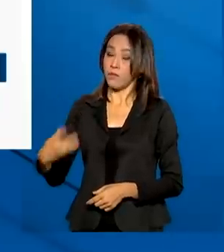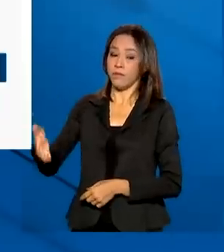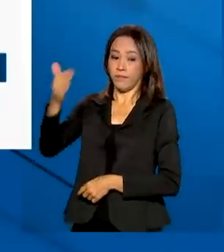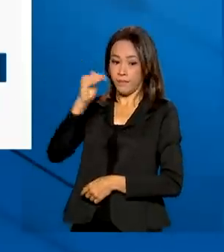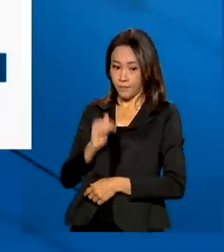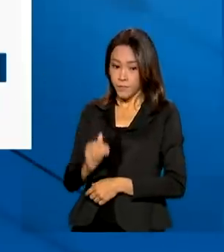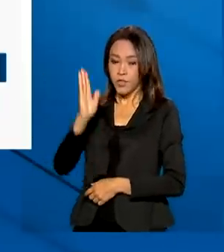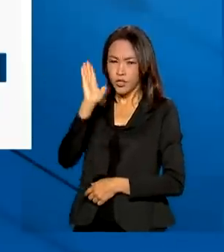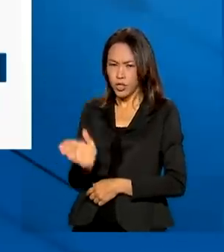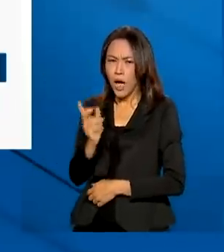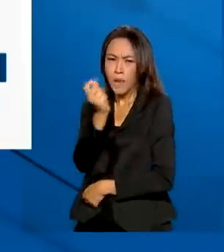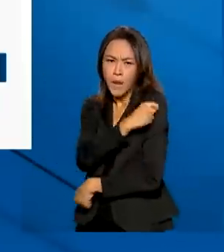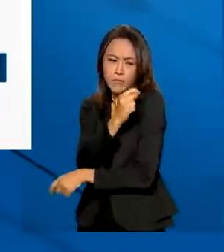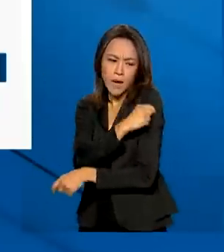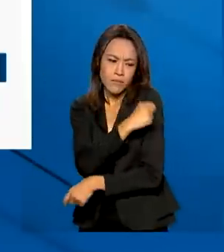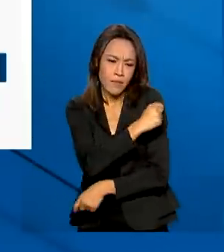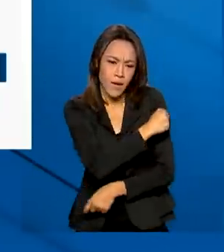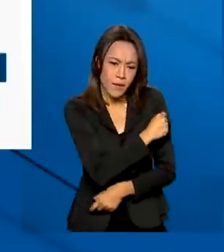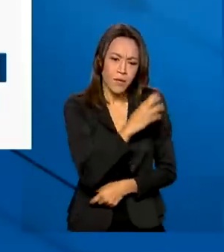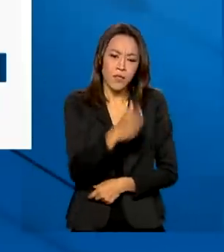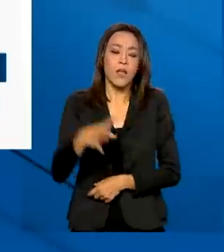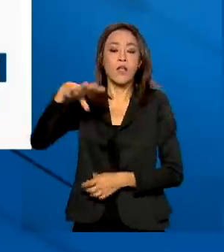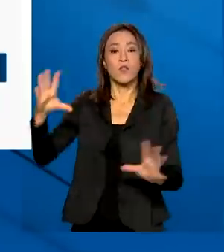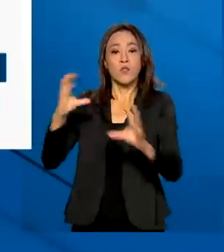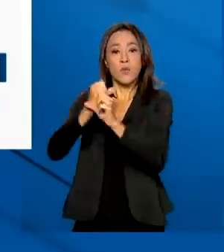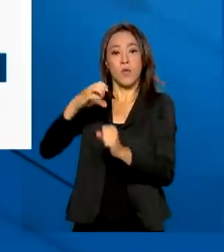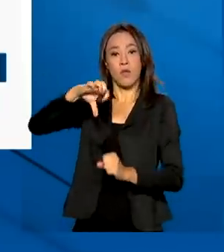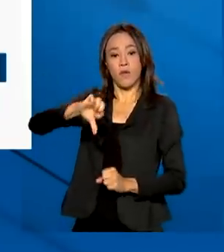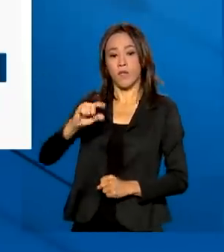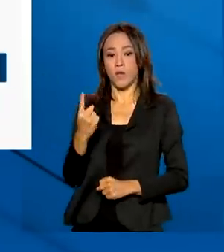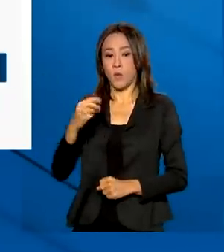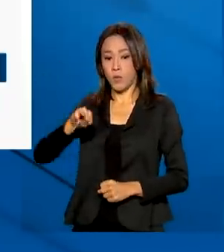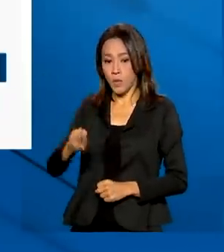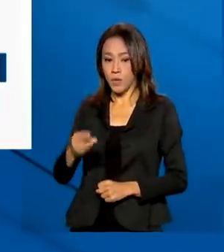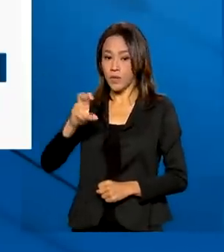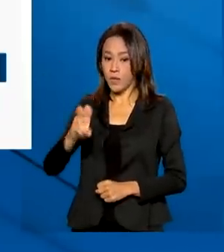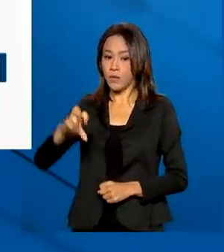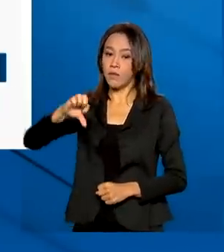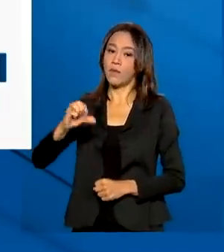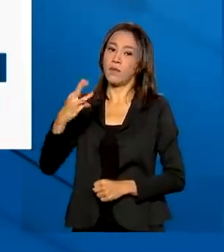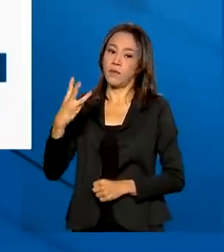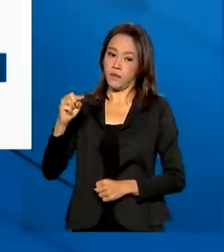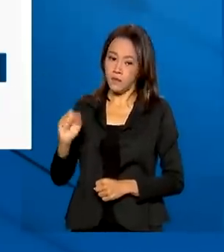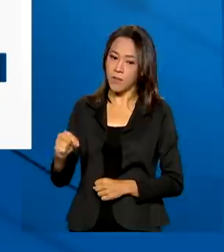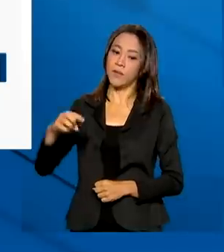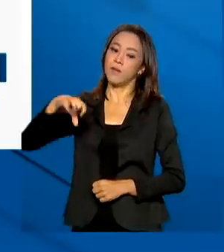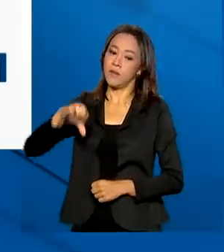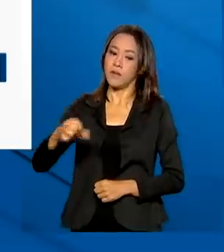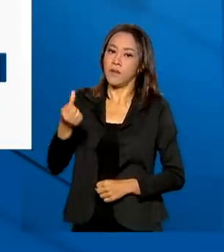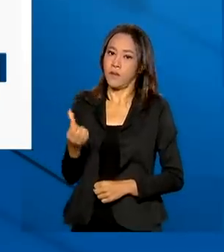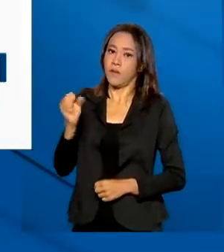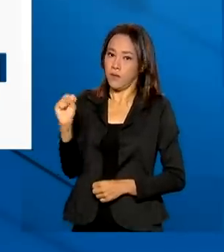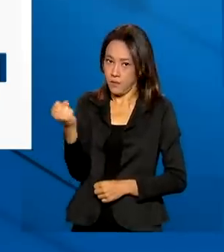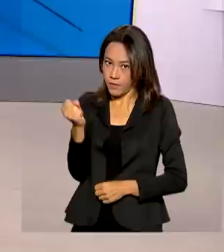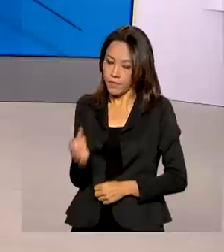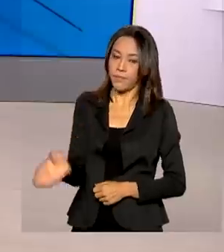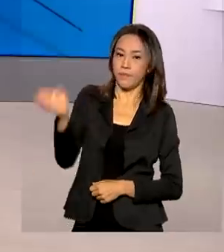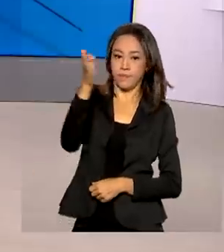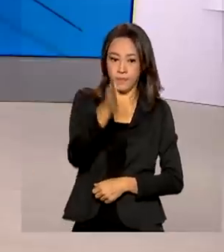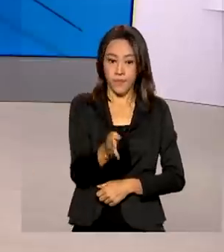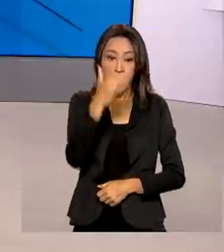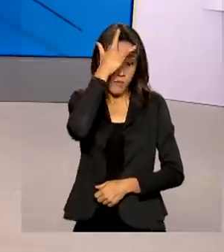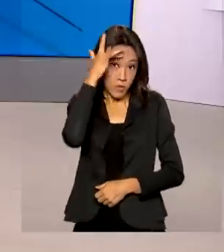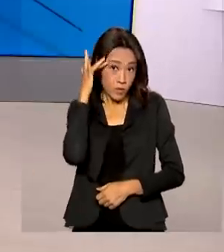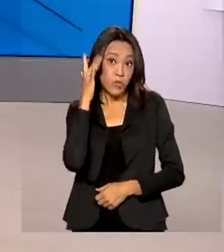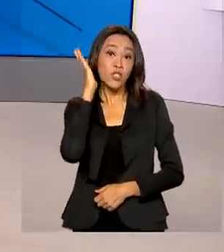aplicadas aos brasileiros somam 91 milhões, 593 mil, 968. As pessoas que